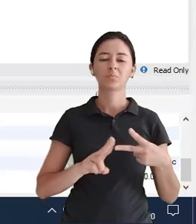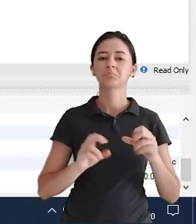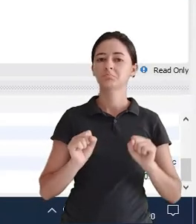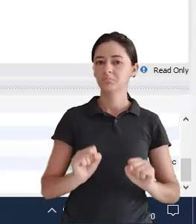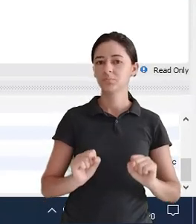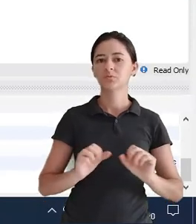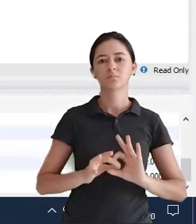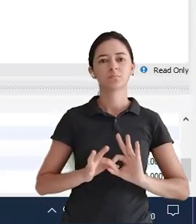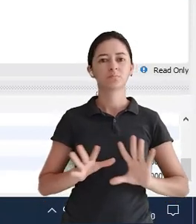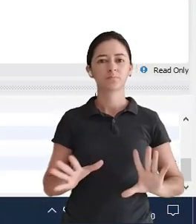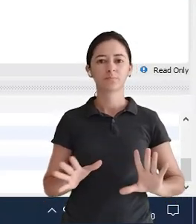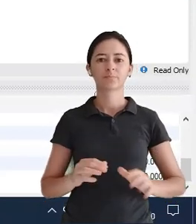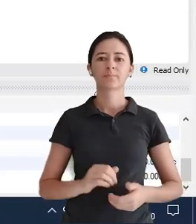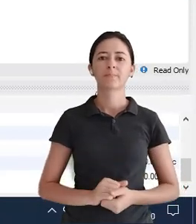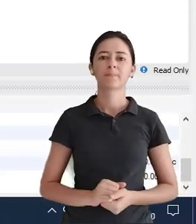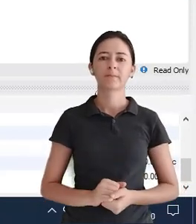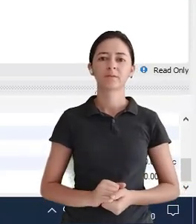manda